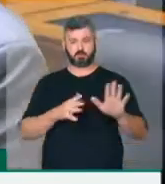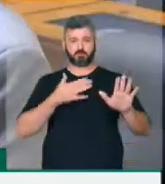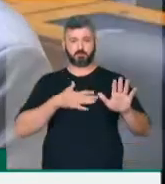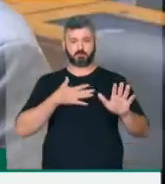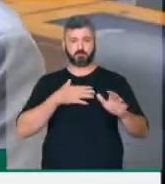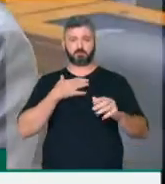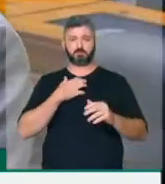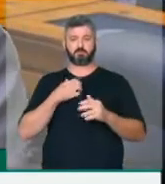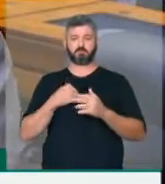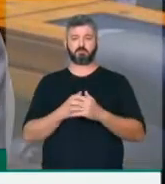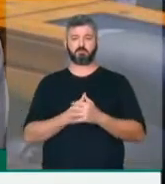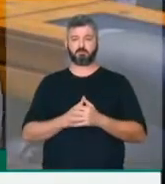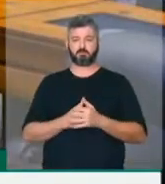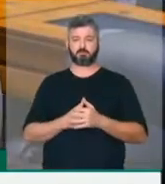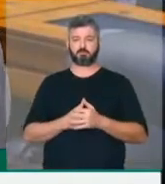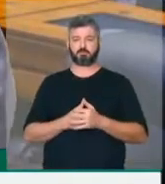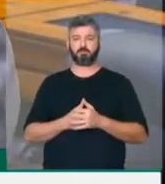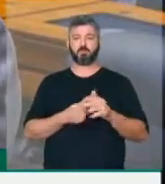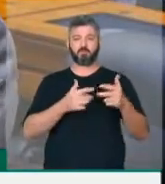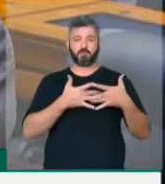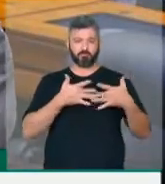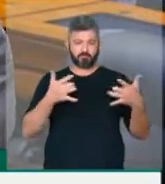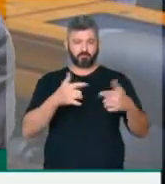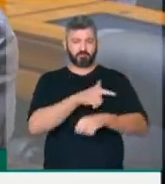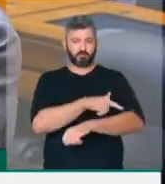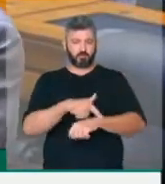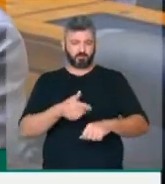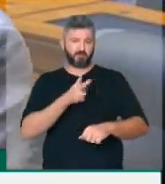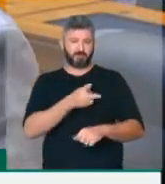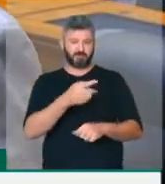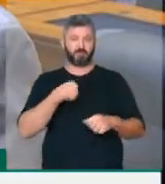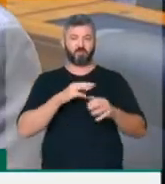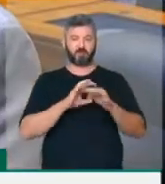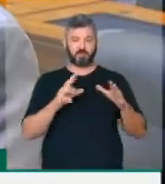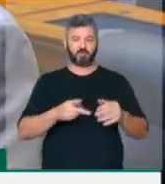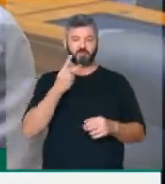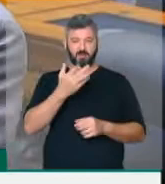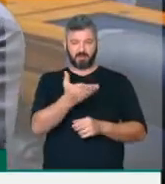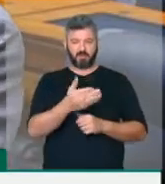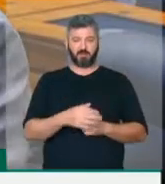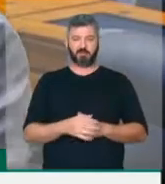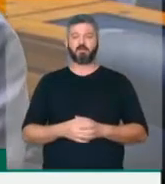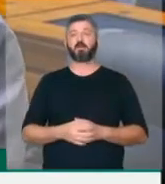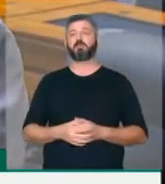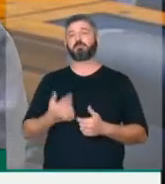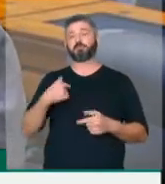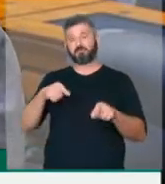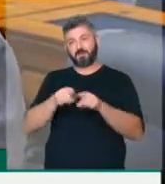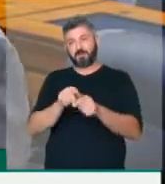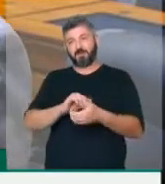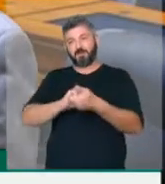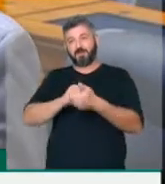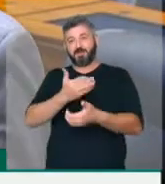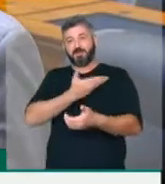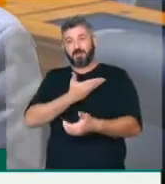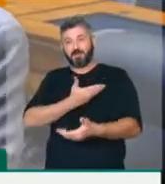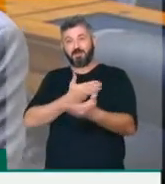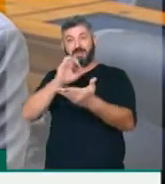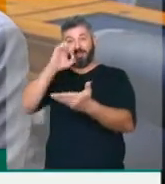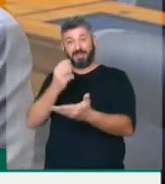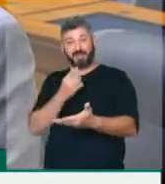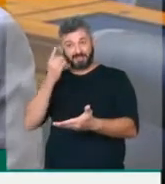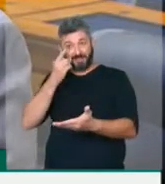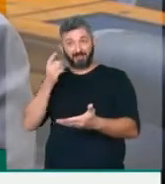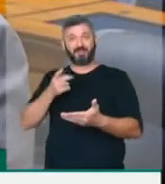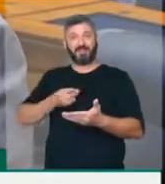Vossa Excelência, sempre gentil com todos. Muito obrigado. Eu gostaria também de cumprimentar aqui o nosso colega, ex-colega,